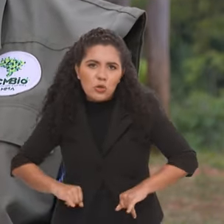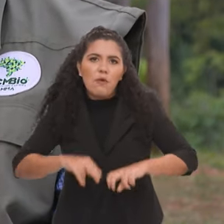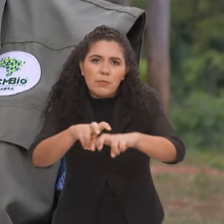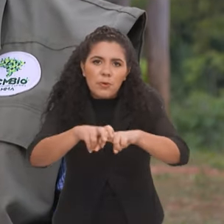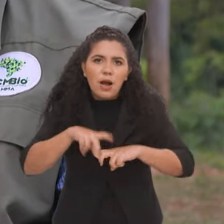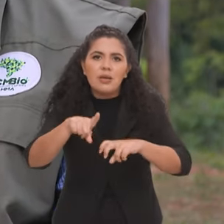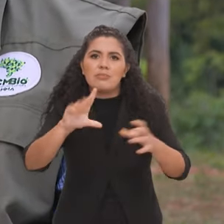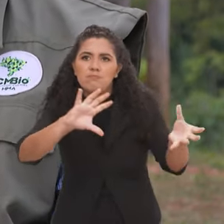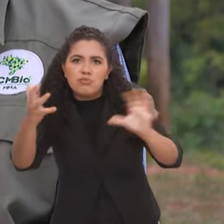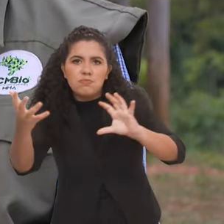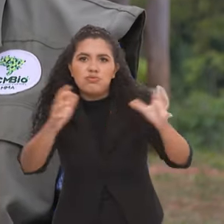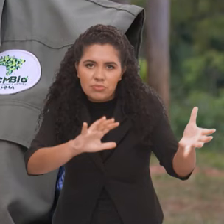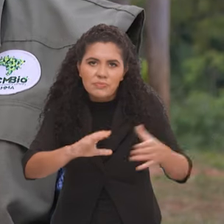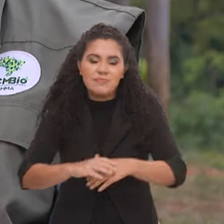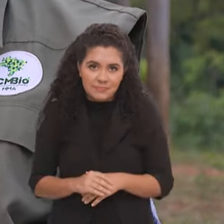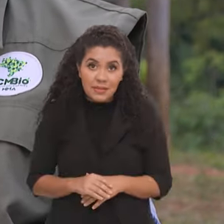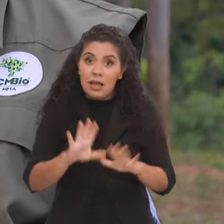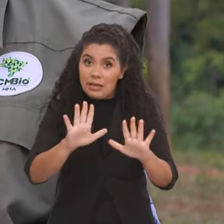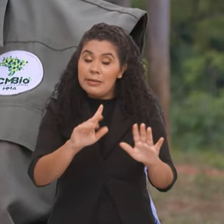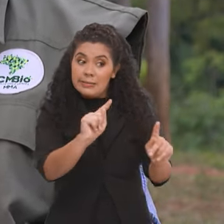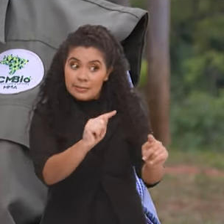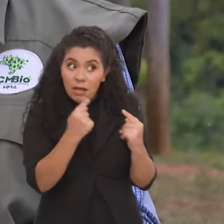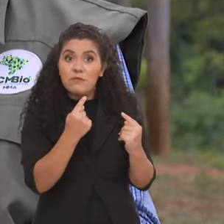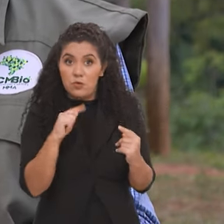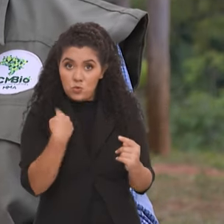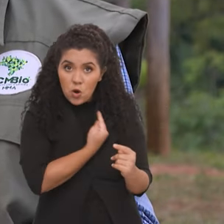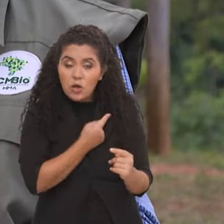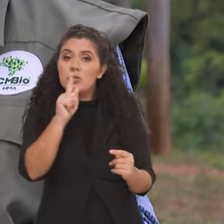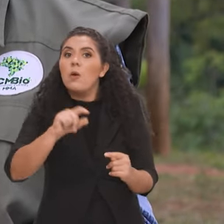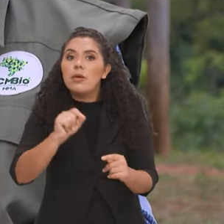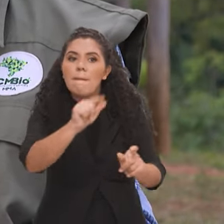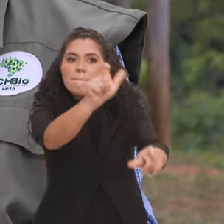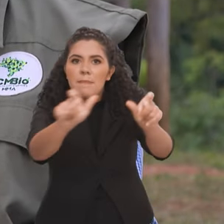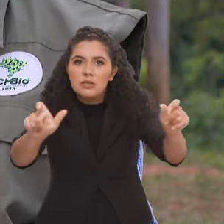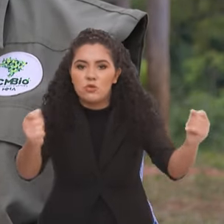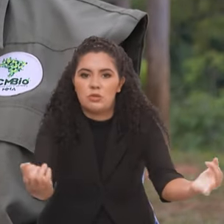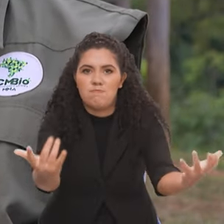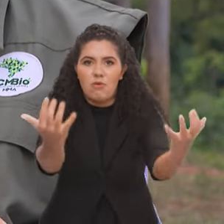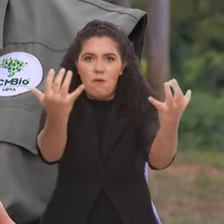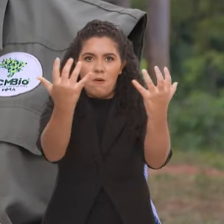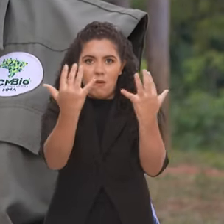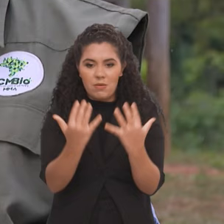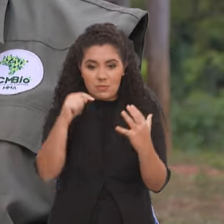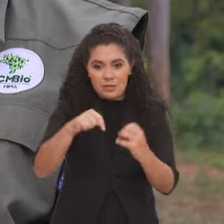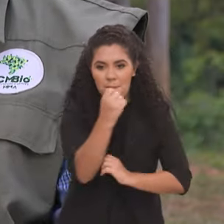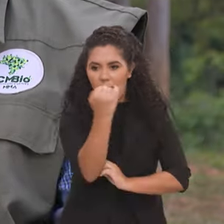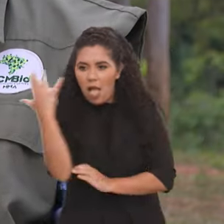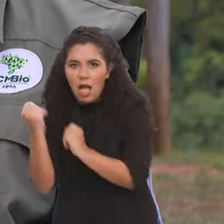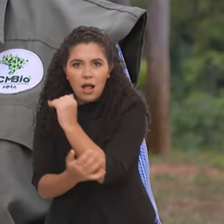com esse tipo de situação. Daí o nosso desafio, Carol, de trazer as pessoas para próximo da natureza, para próximo,